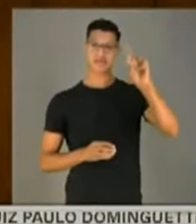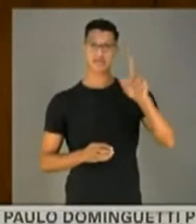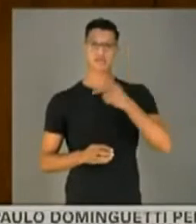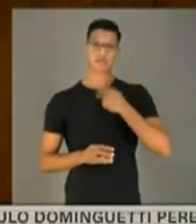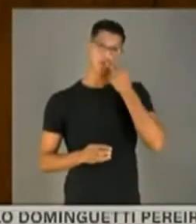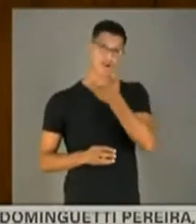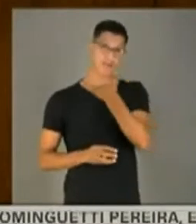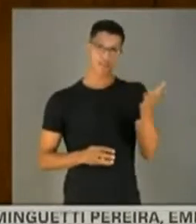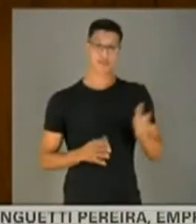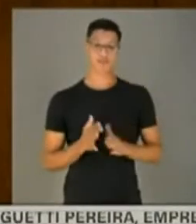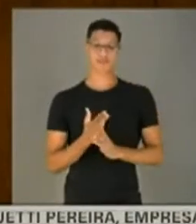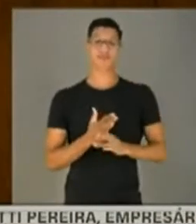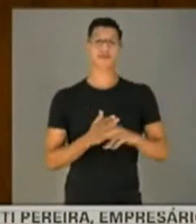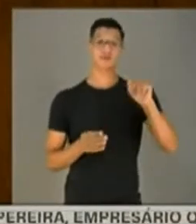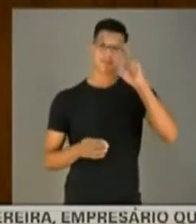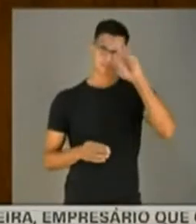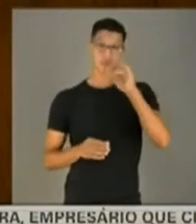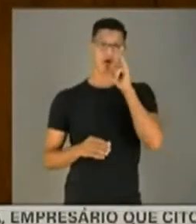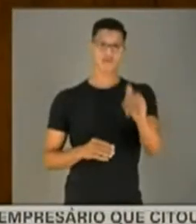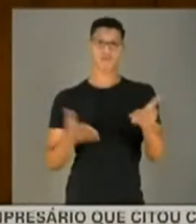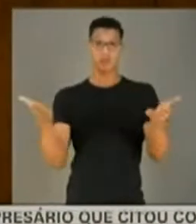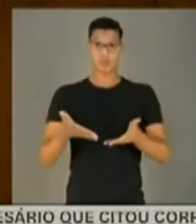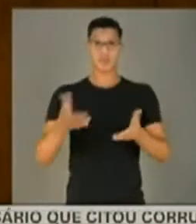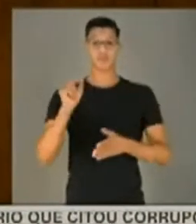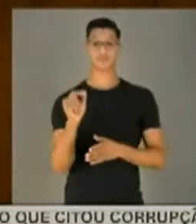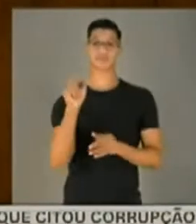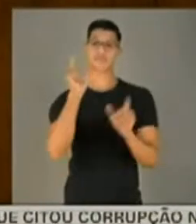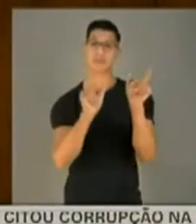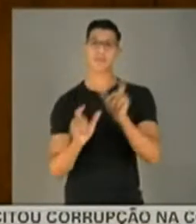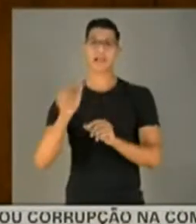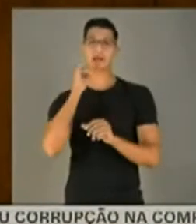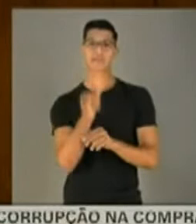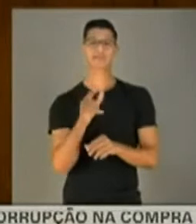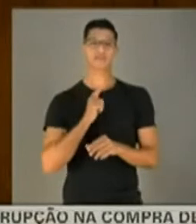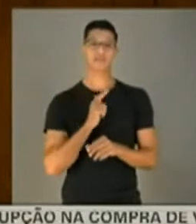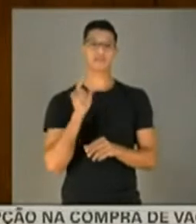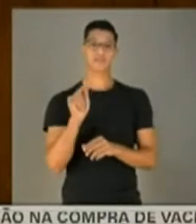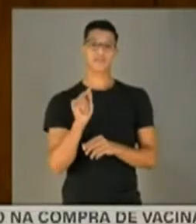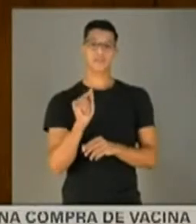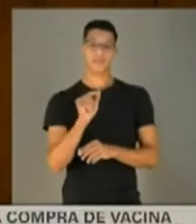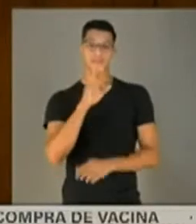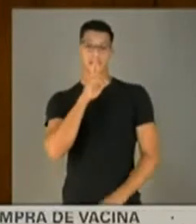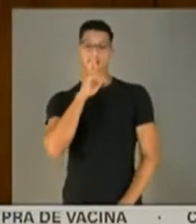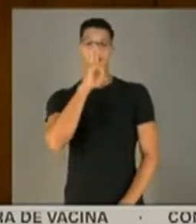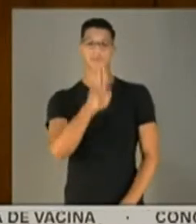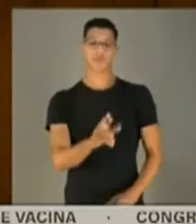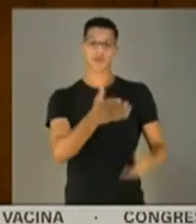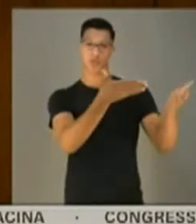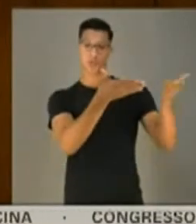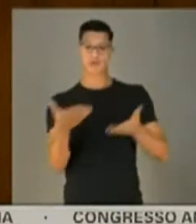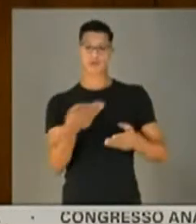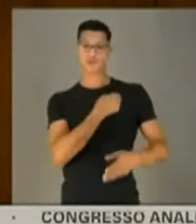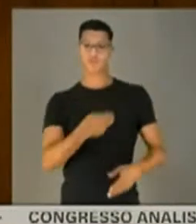eu vou falar para vocês, é que o senhor afirmou aqui hoje, nas poucas palavras que o senhor deu, que respondeu ao convite do